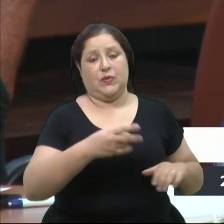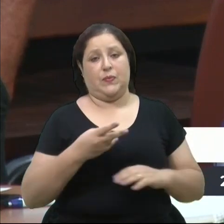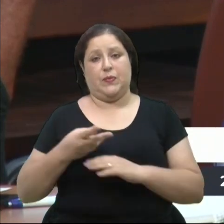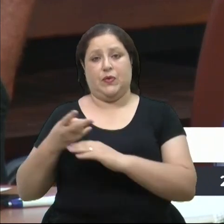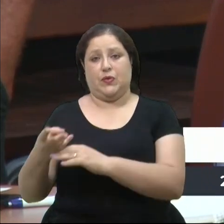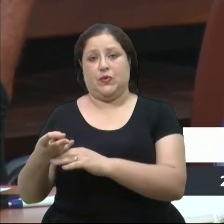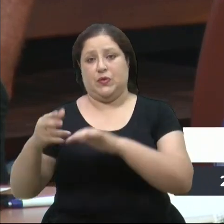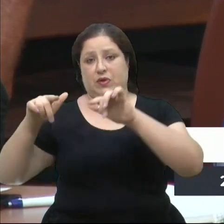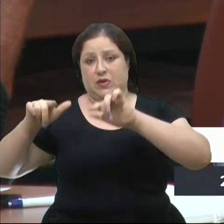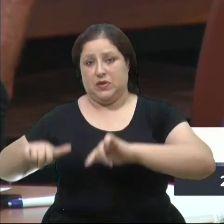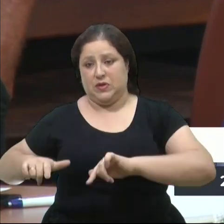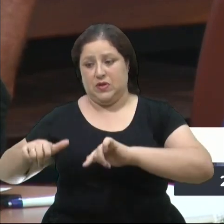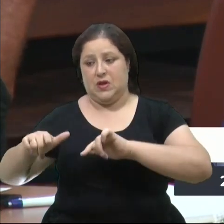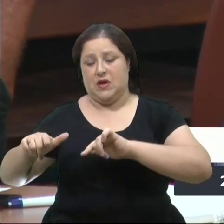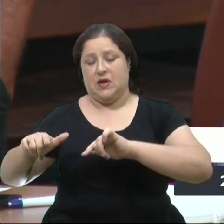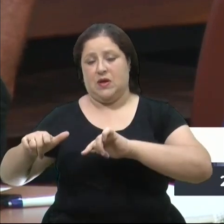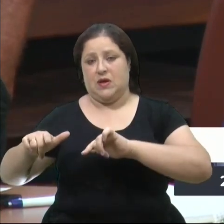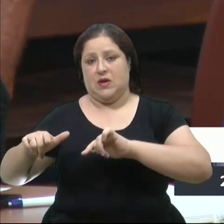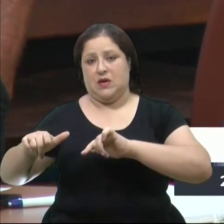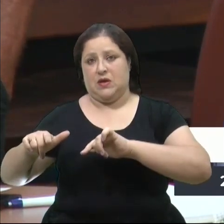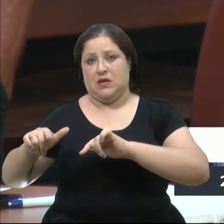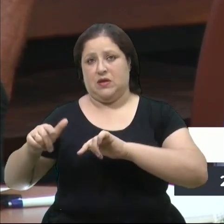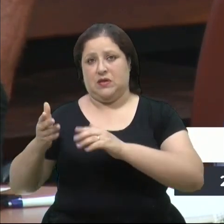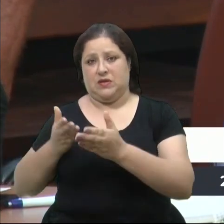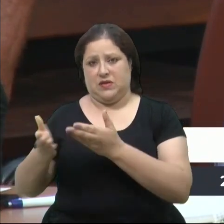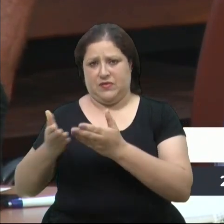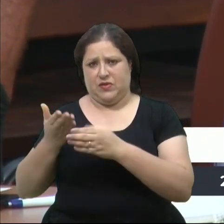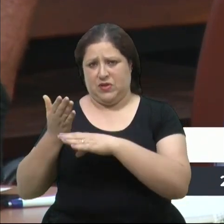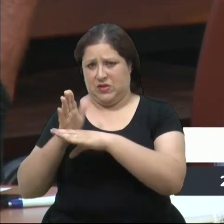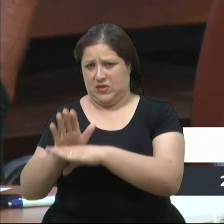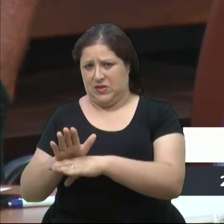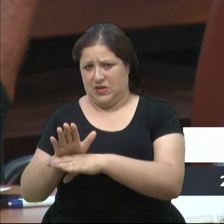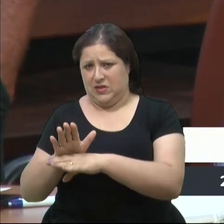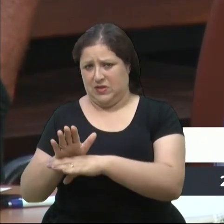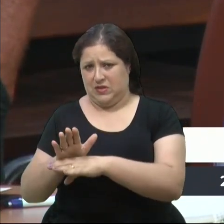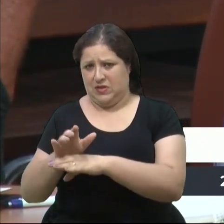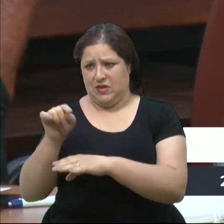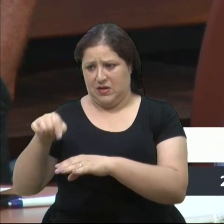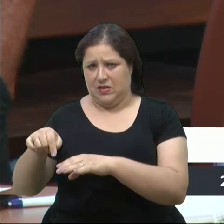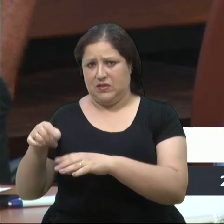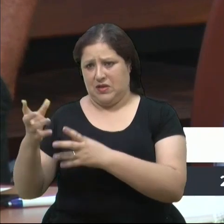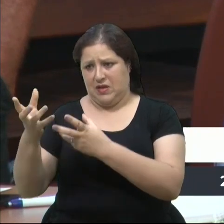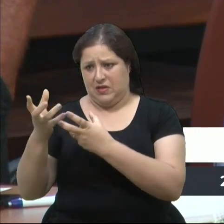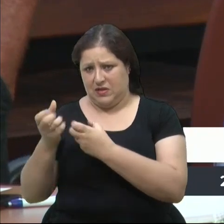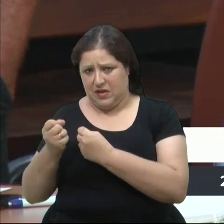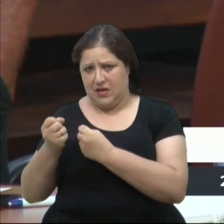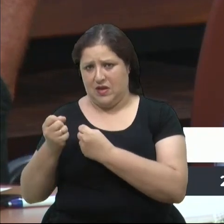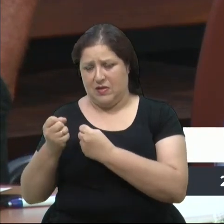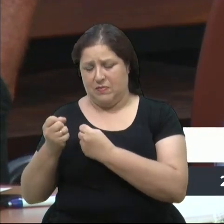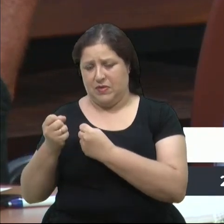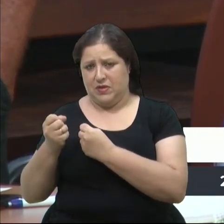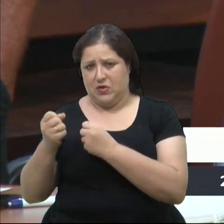de assistência, estão funcionando integralmente serviços de acolhimento aos moradores de rua?